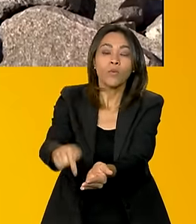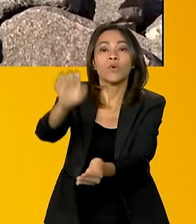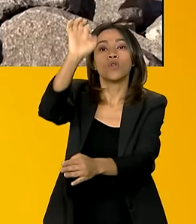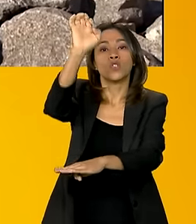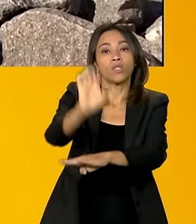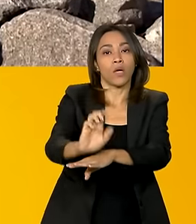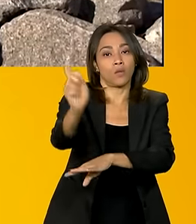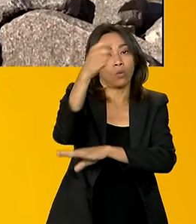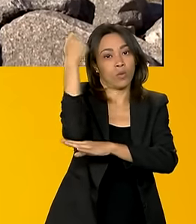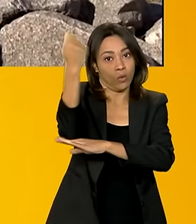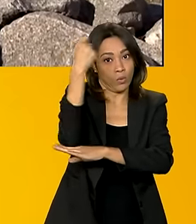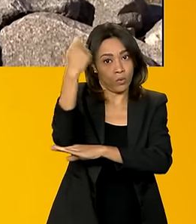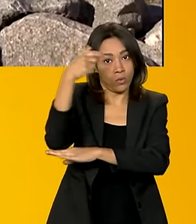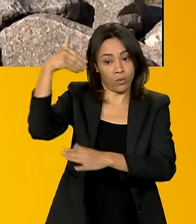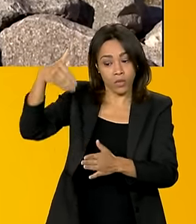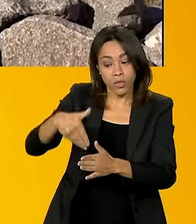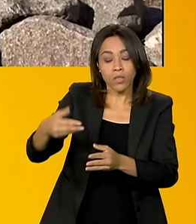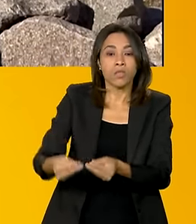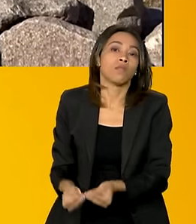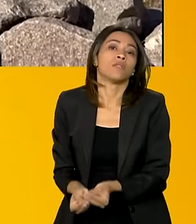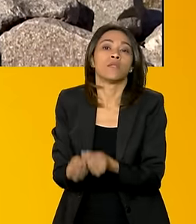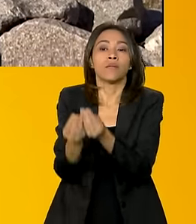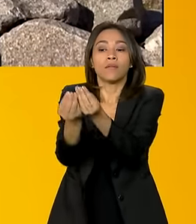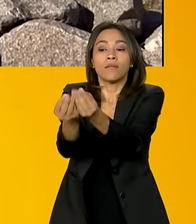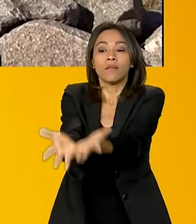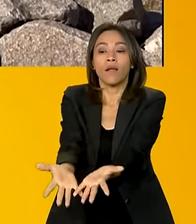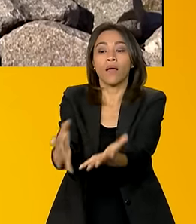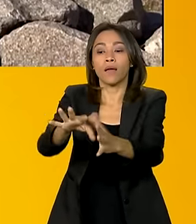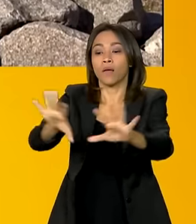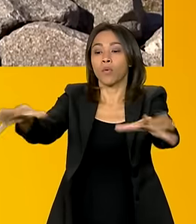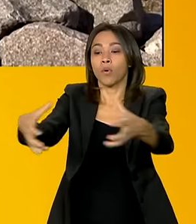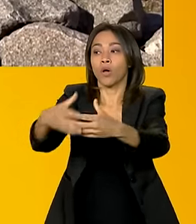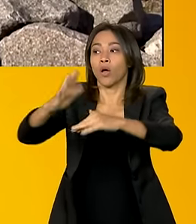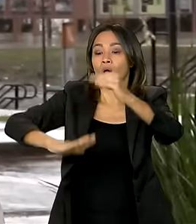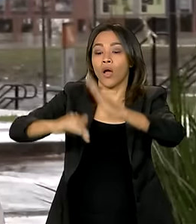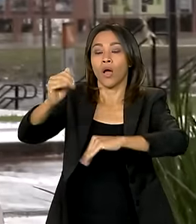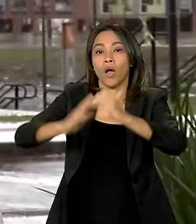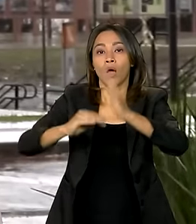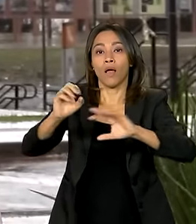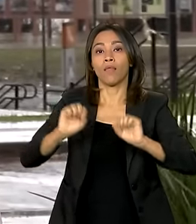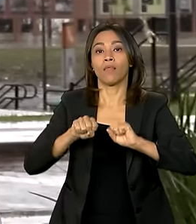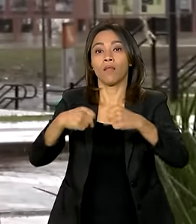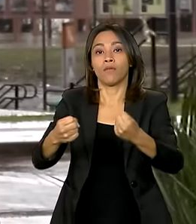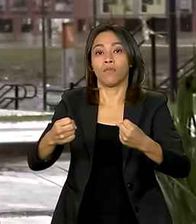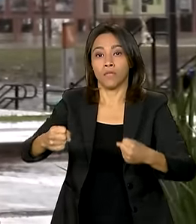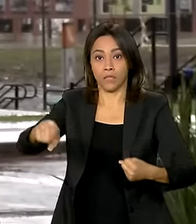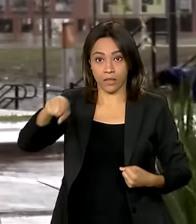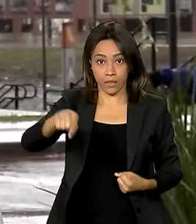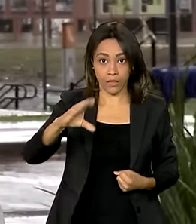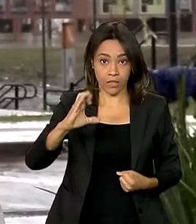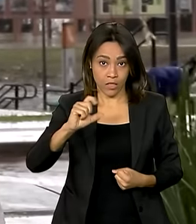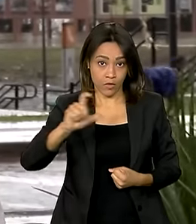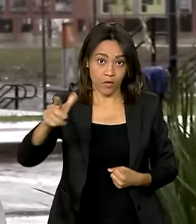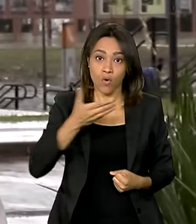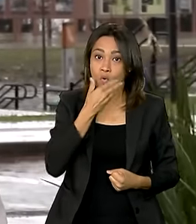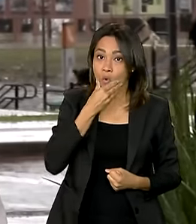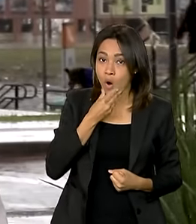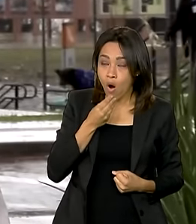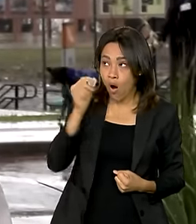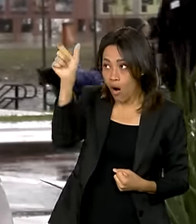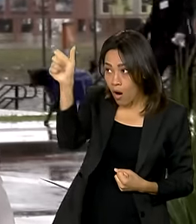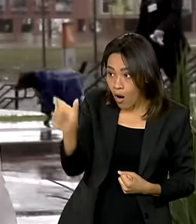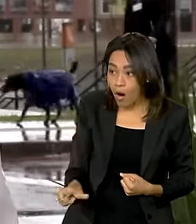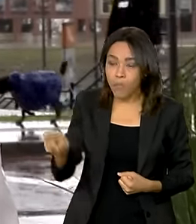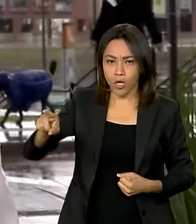e a carga será entregue aos cuidados da defesa civil. O contra-almirante Nelson Leite, comandante de